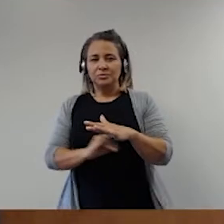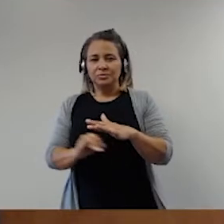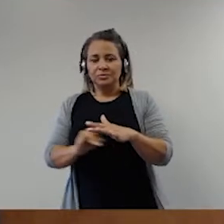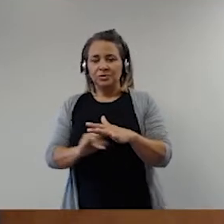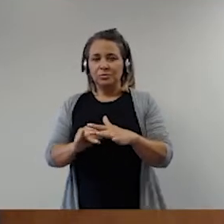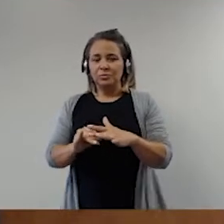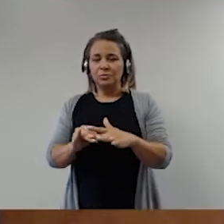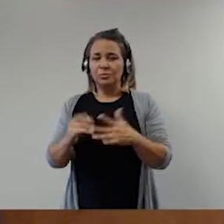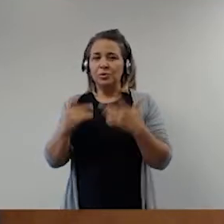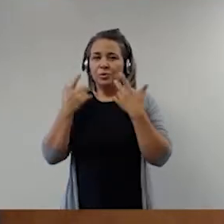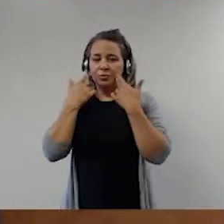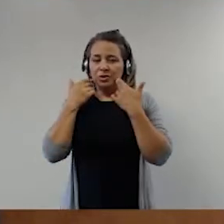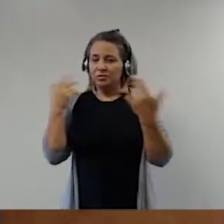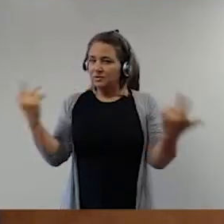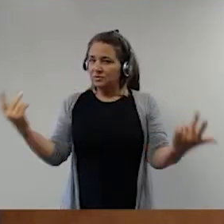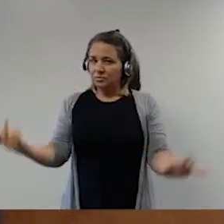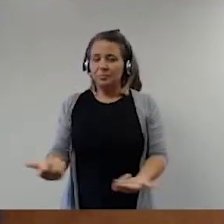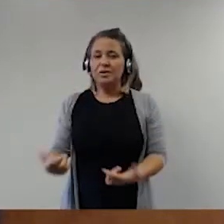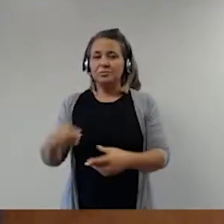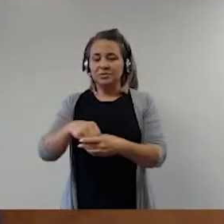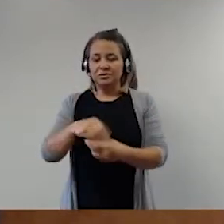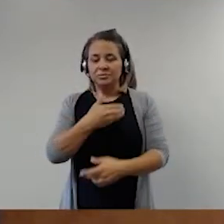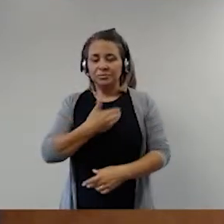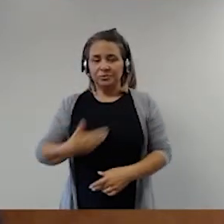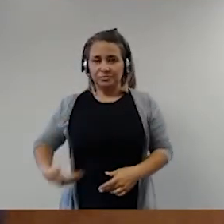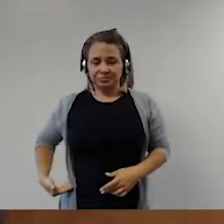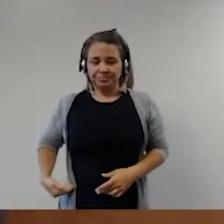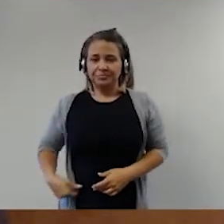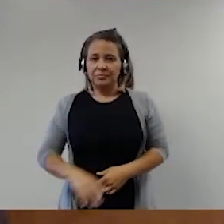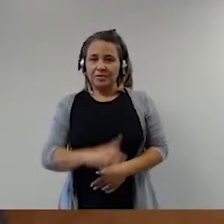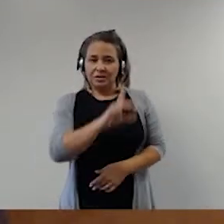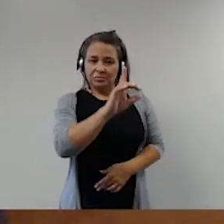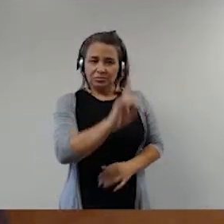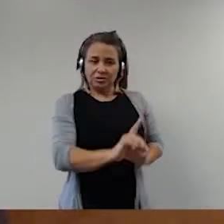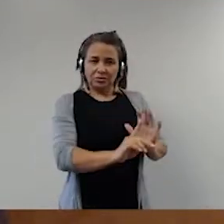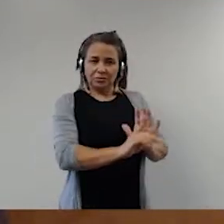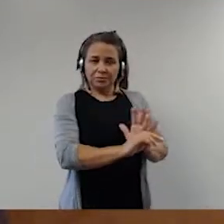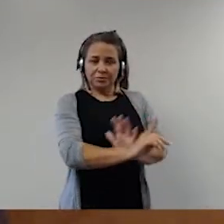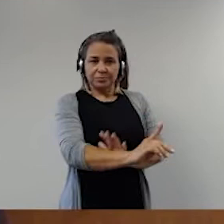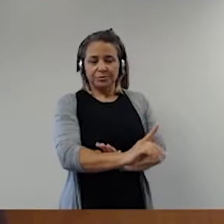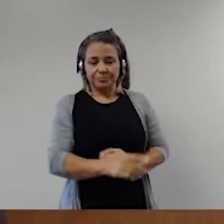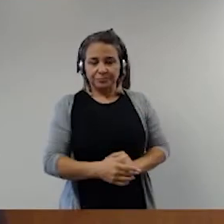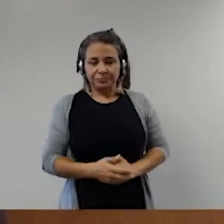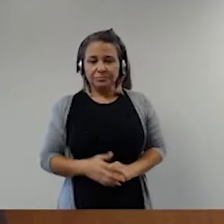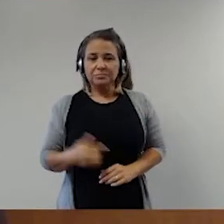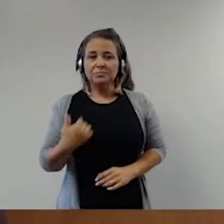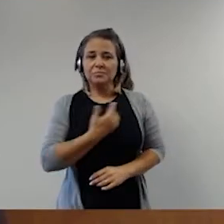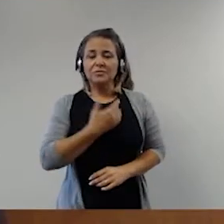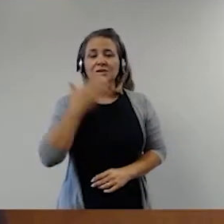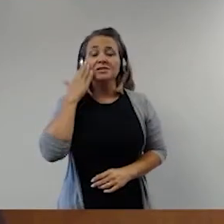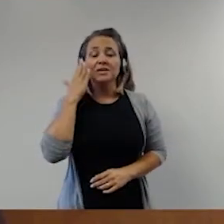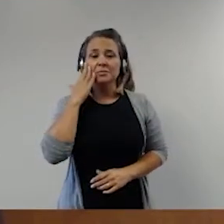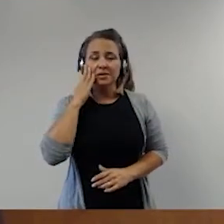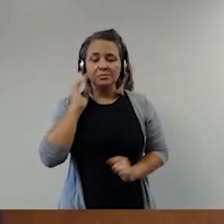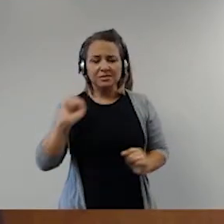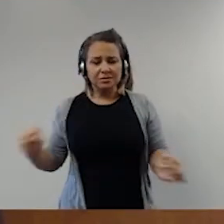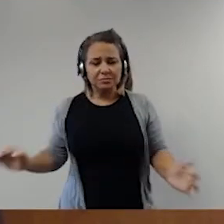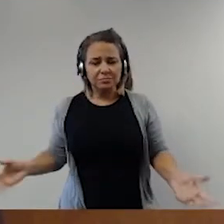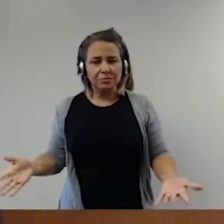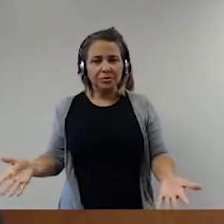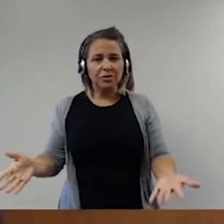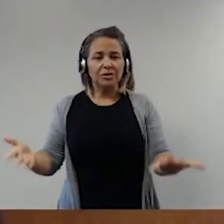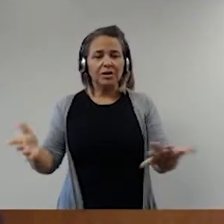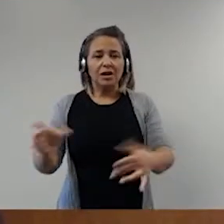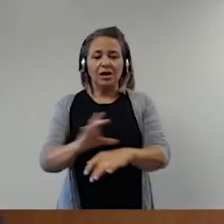normal, do Estado democrático de direito. Nós sabemos que a mola inspiradora da